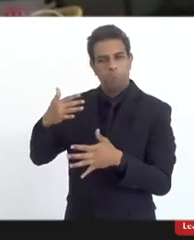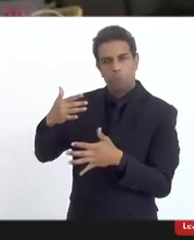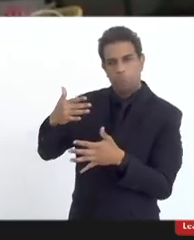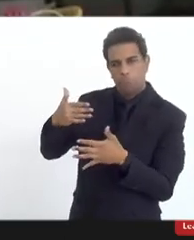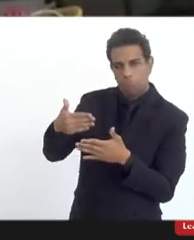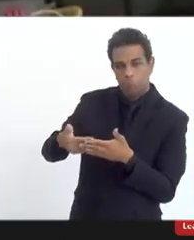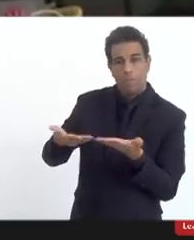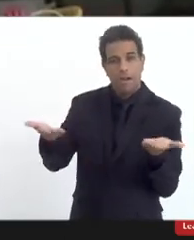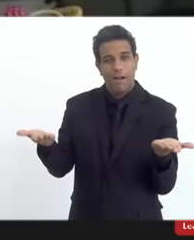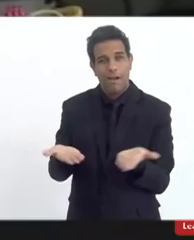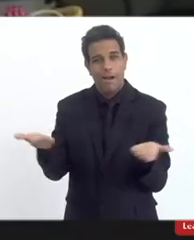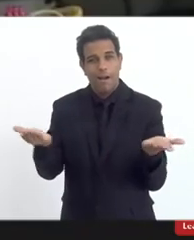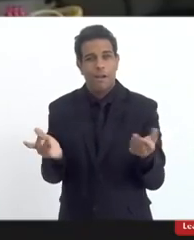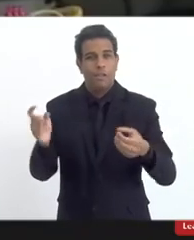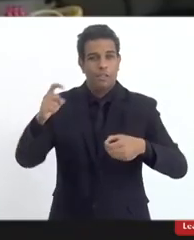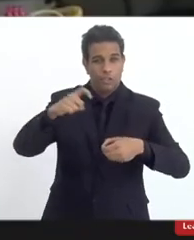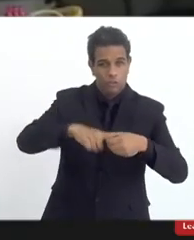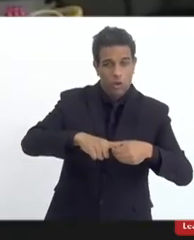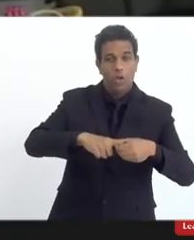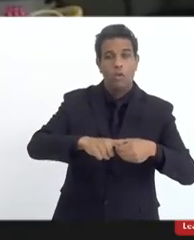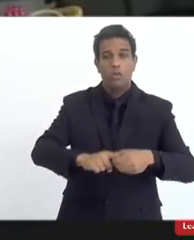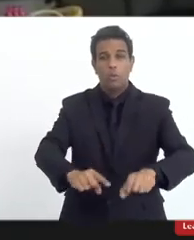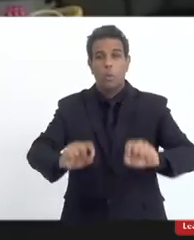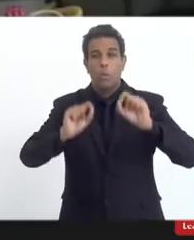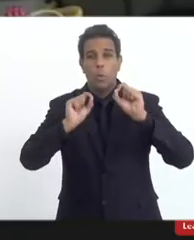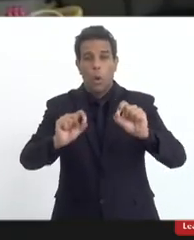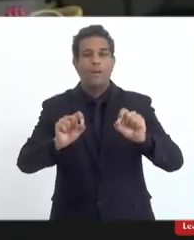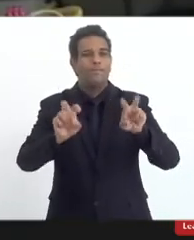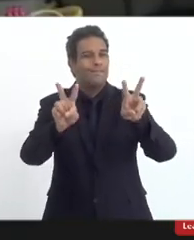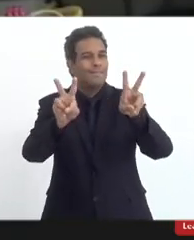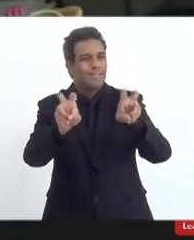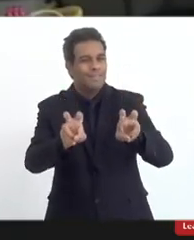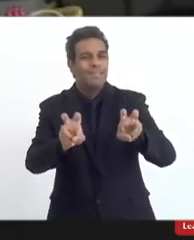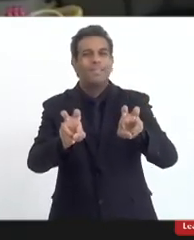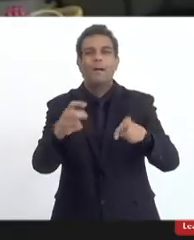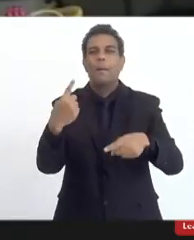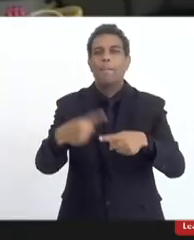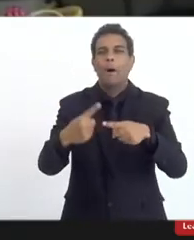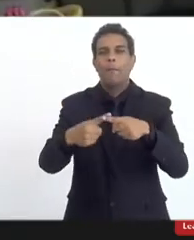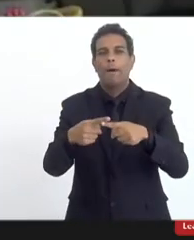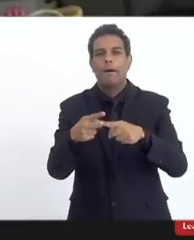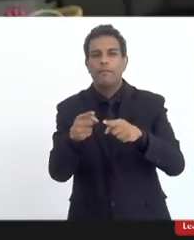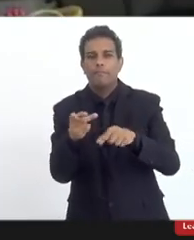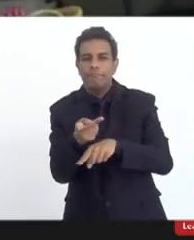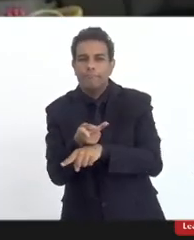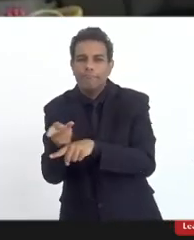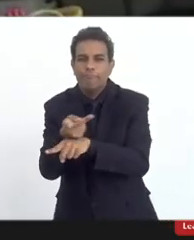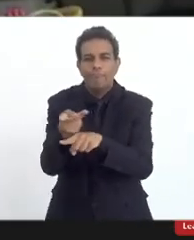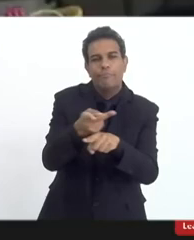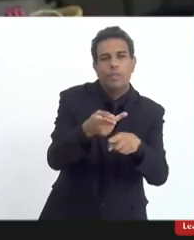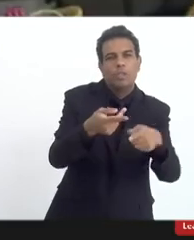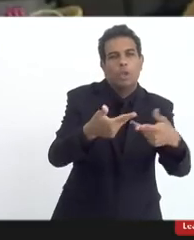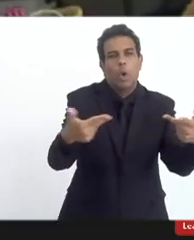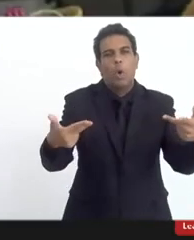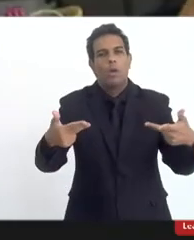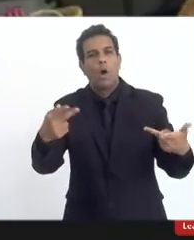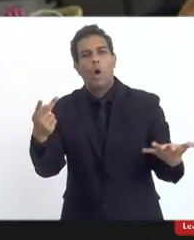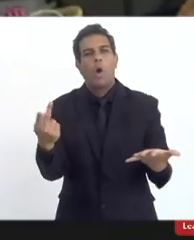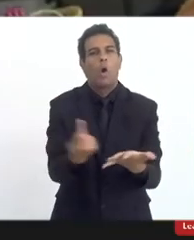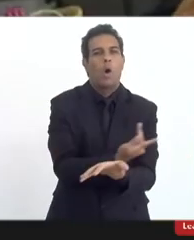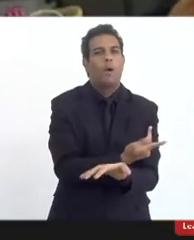atrás e agora a gente está retomando ele surgiu por conta da observação desses casos que